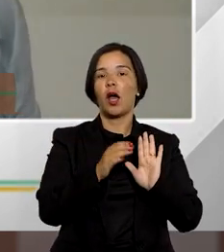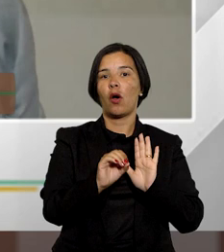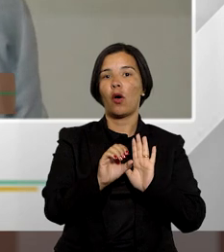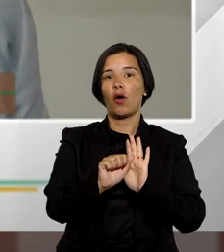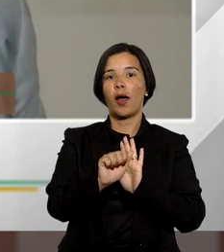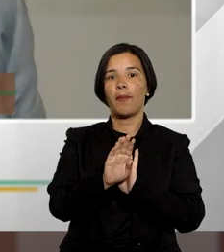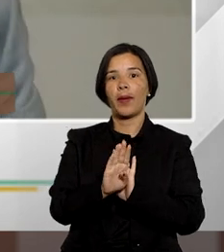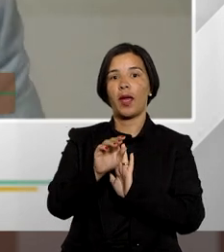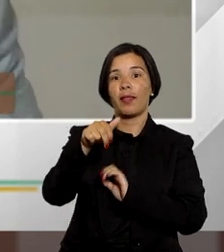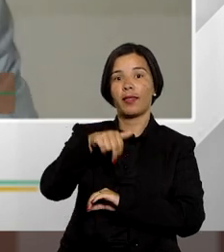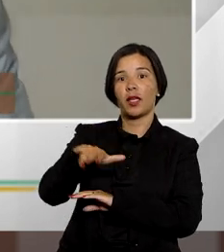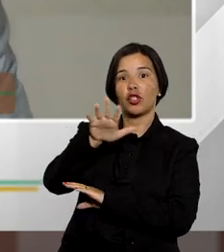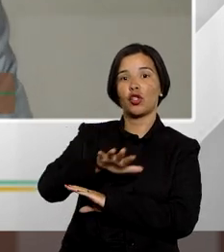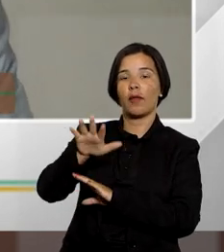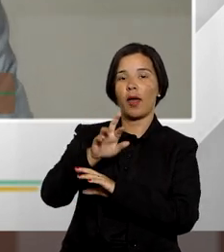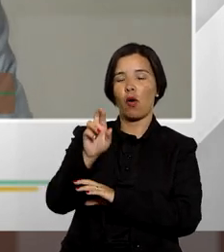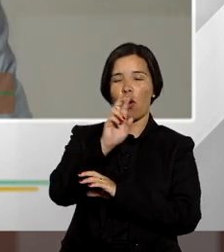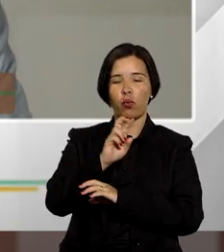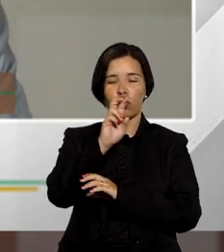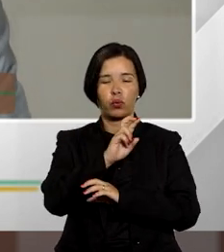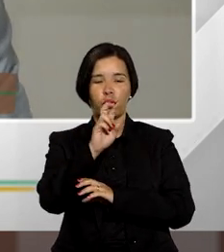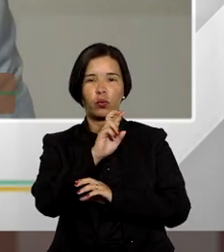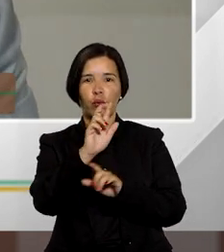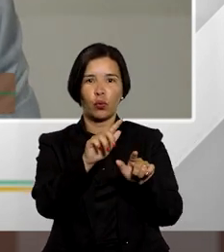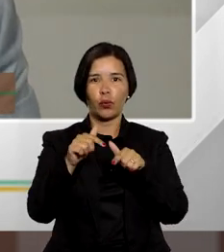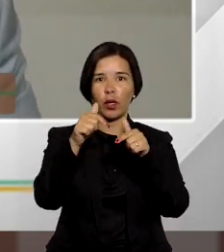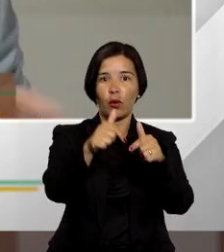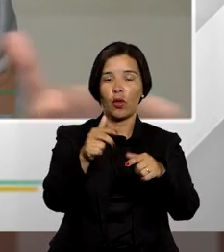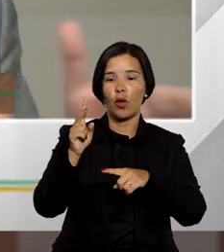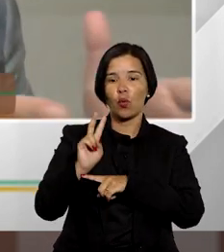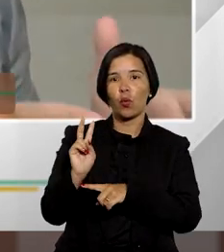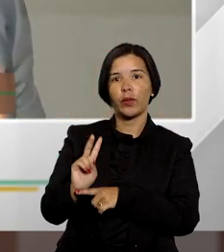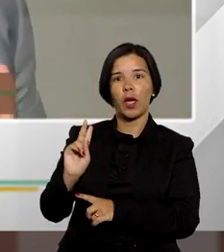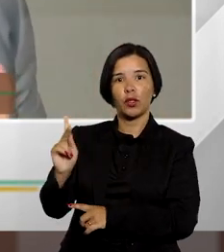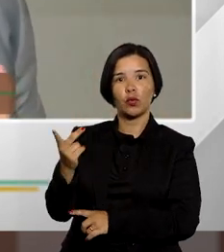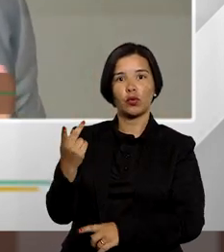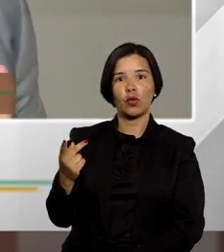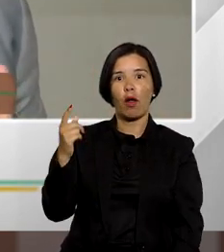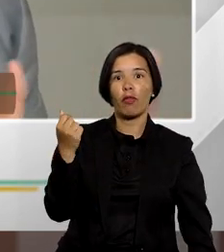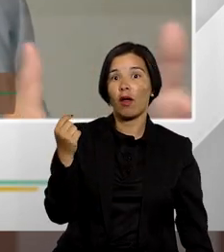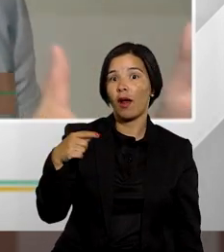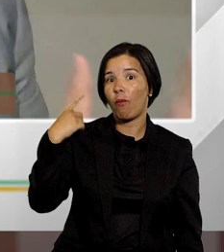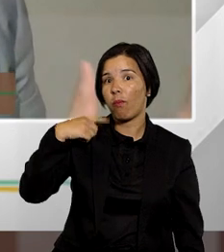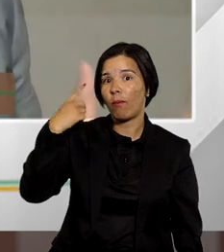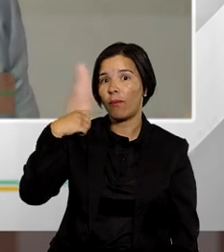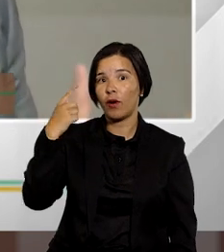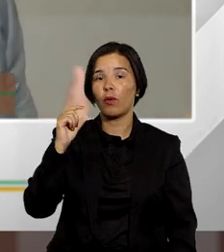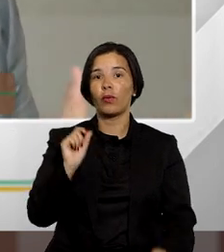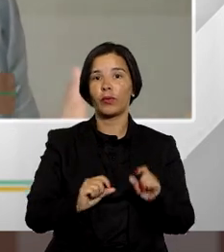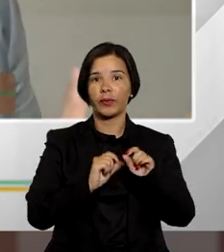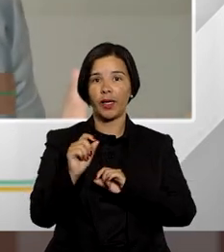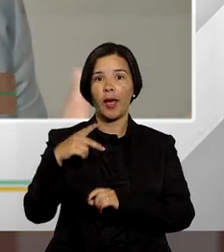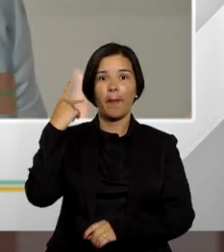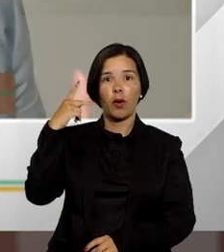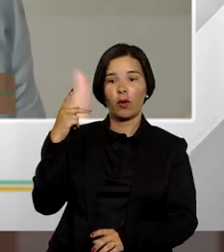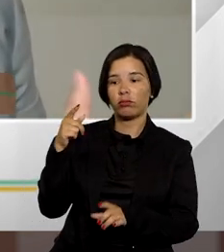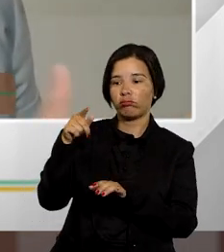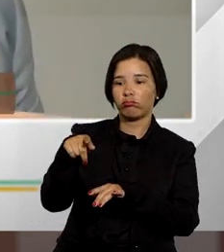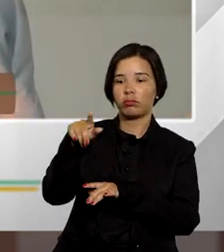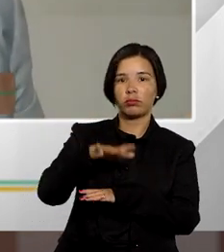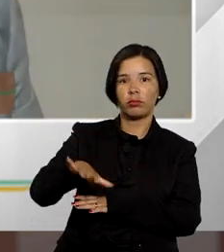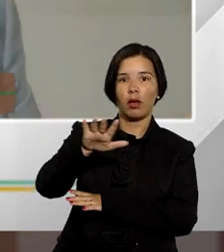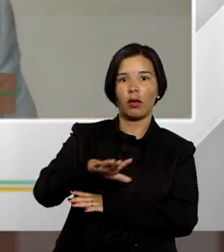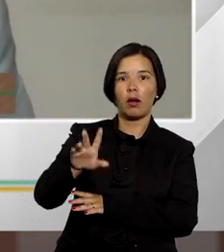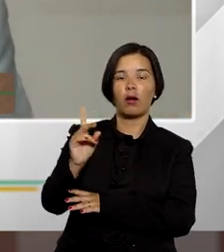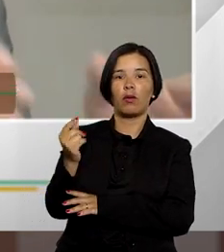criou o Observatório Nacional de Defesa dos Honorários que busca o quê? levar a nossa Procuradoria de Defesa